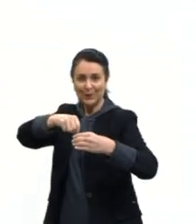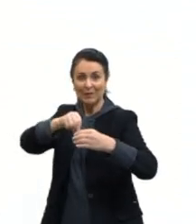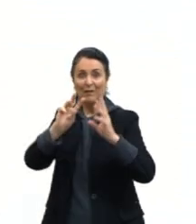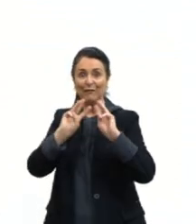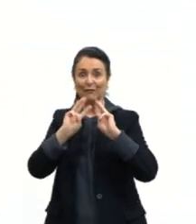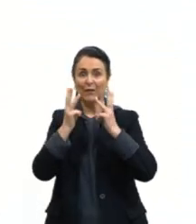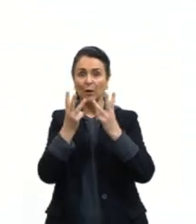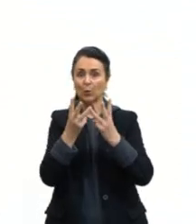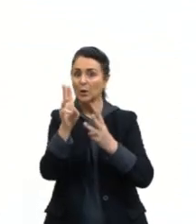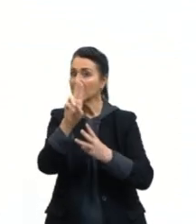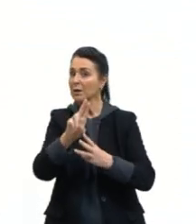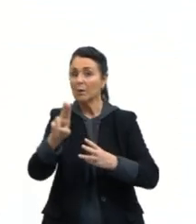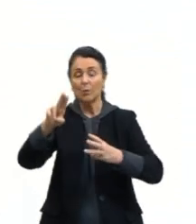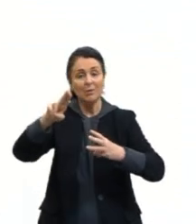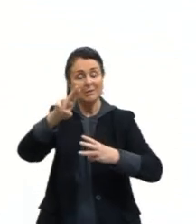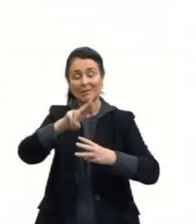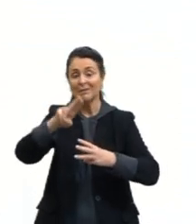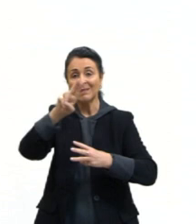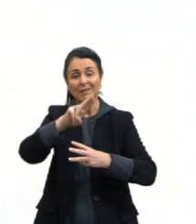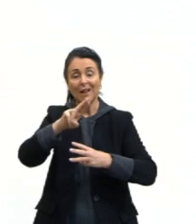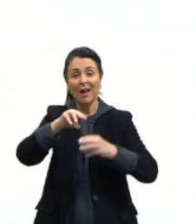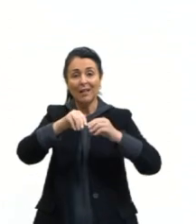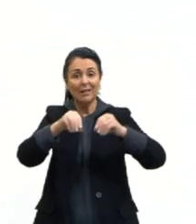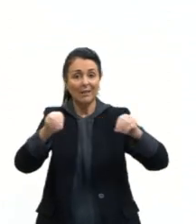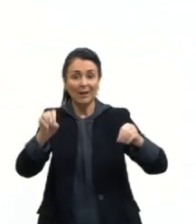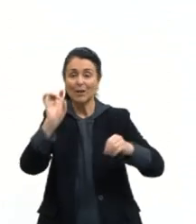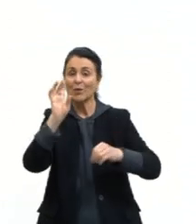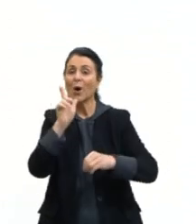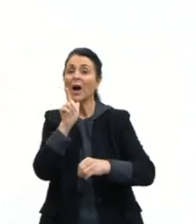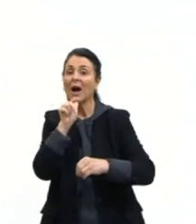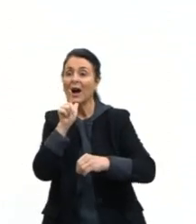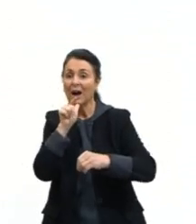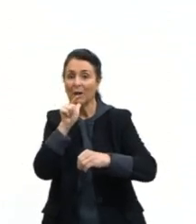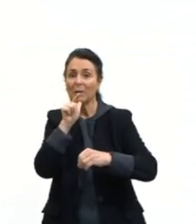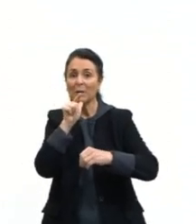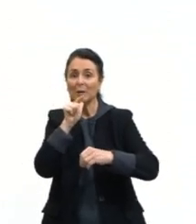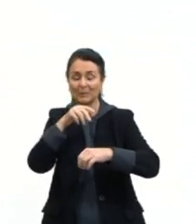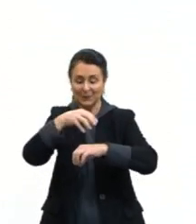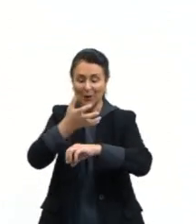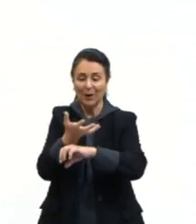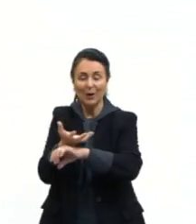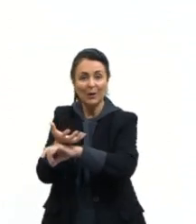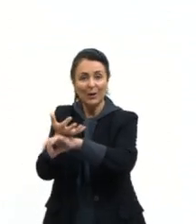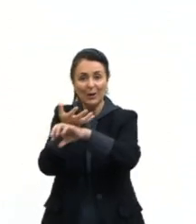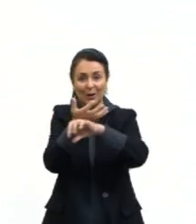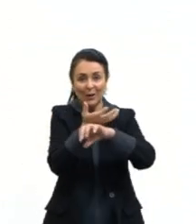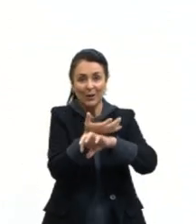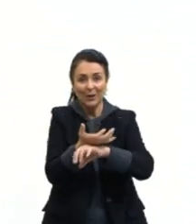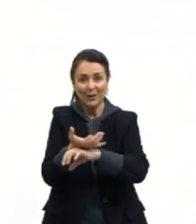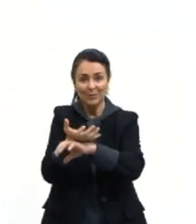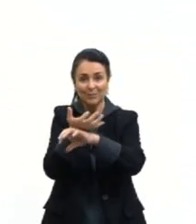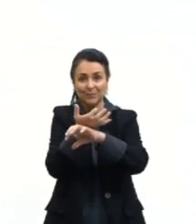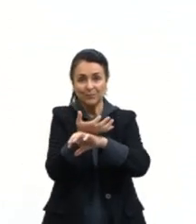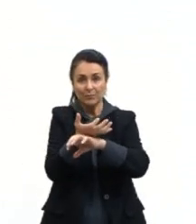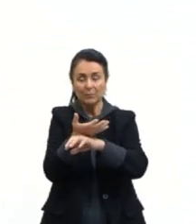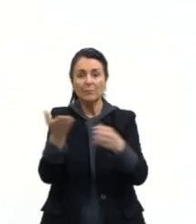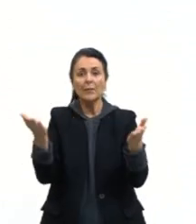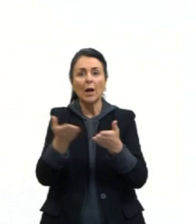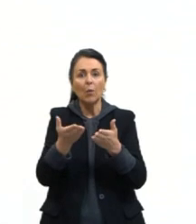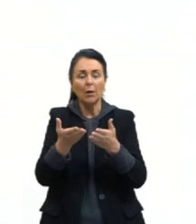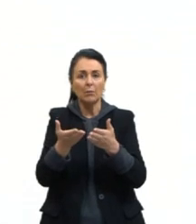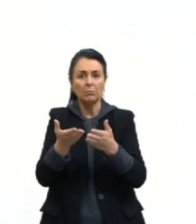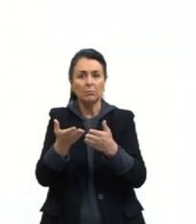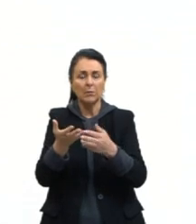Então, aqui, tá enriquecendo aí o conhecimento até então. Agora que vem a questão mesmo. Para garantir um